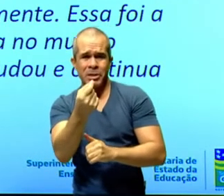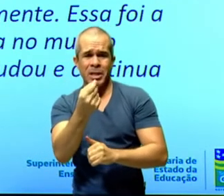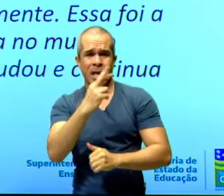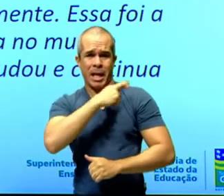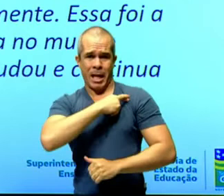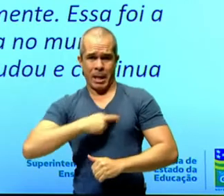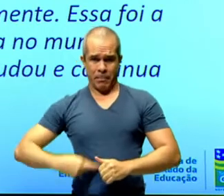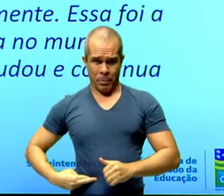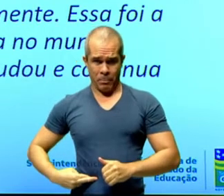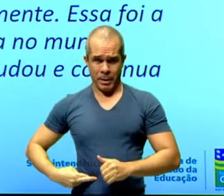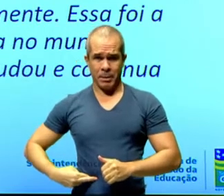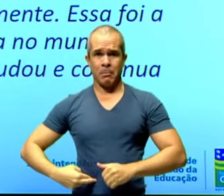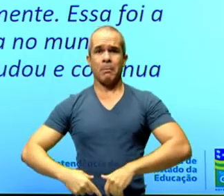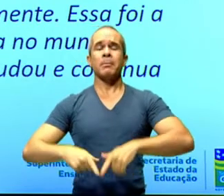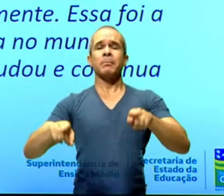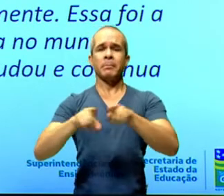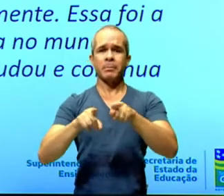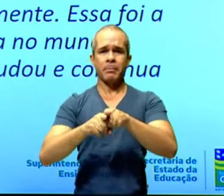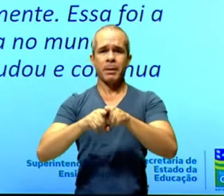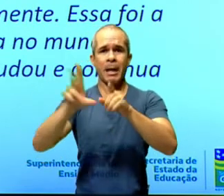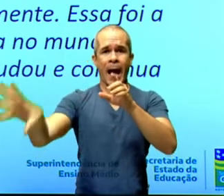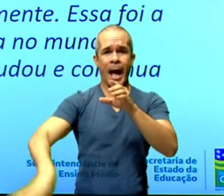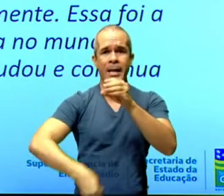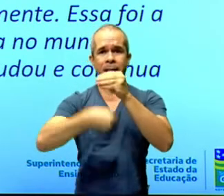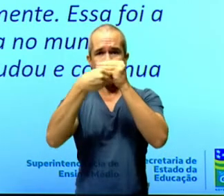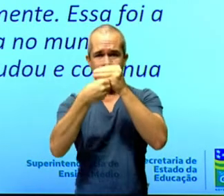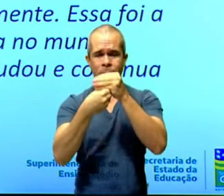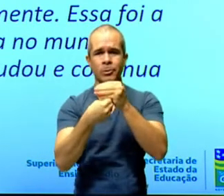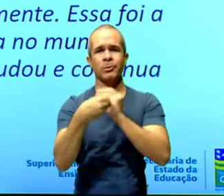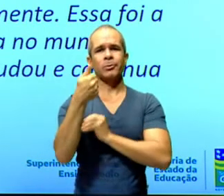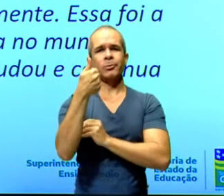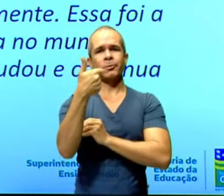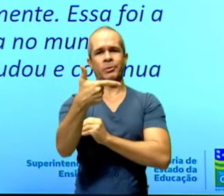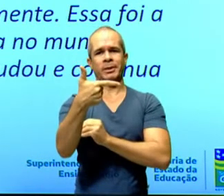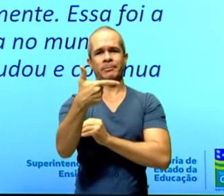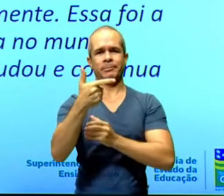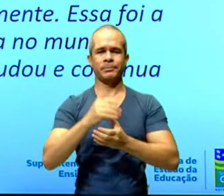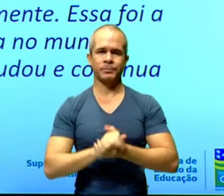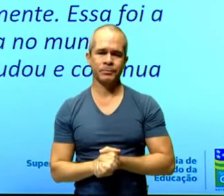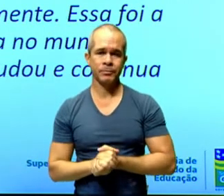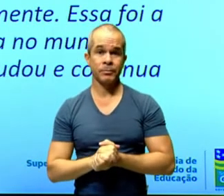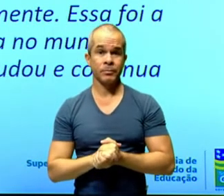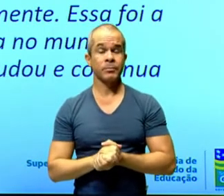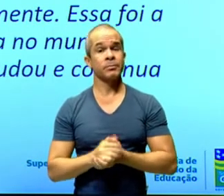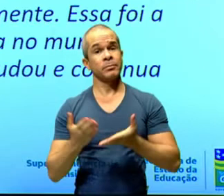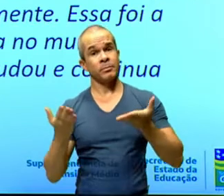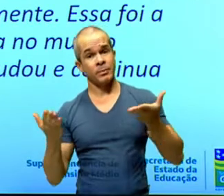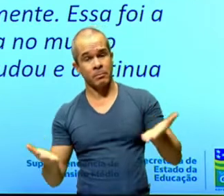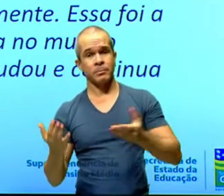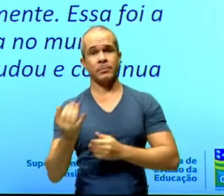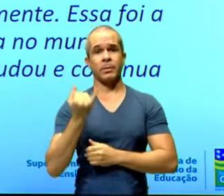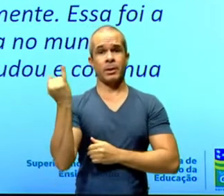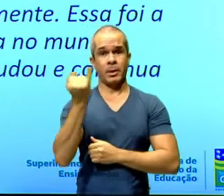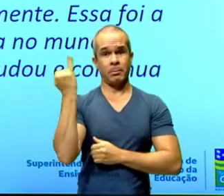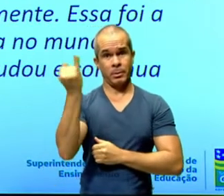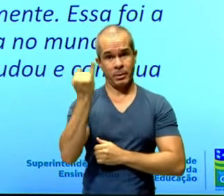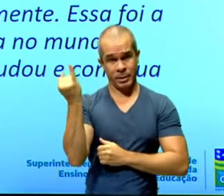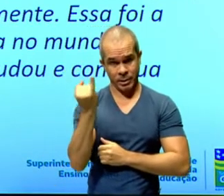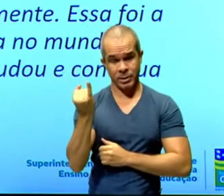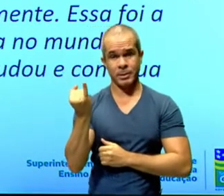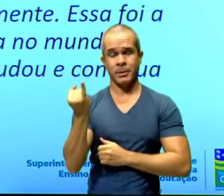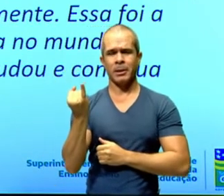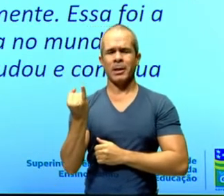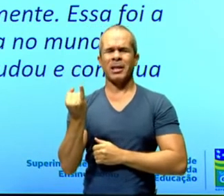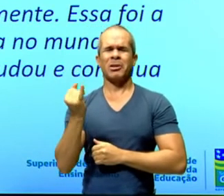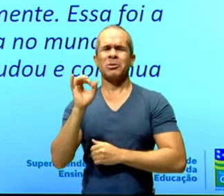a de então acrescentou mais meia dúzia, mais uma dúzia. Contudo, o importante nelas não